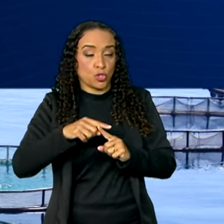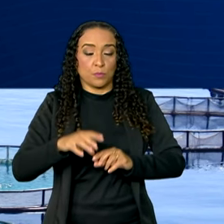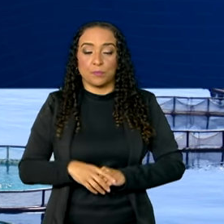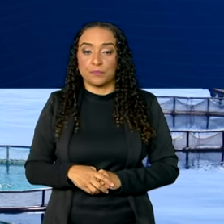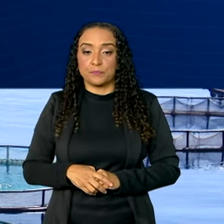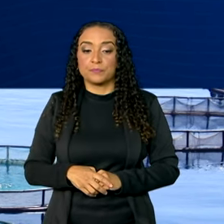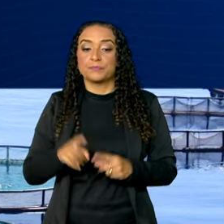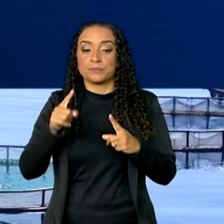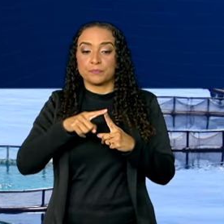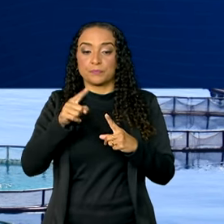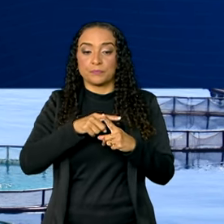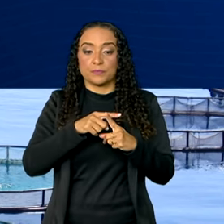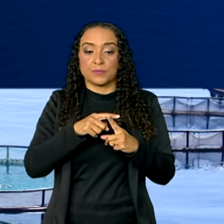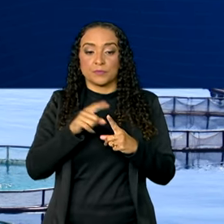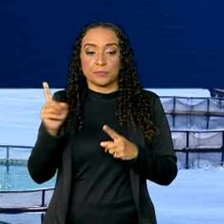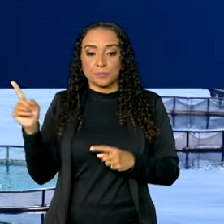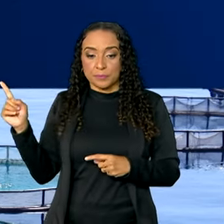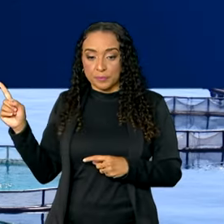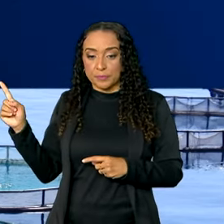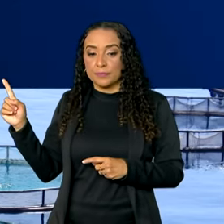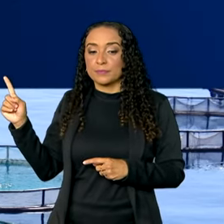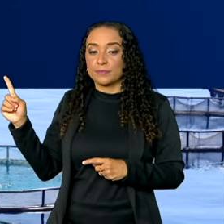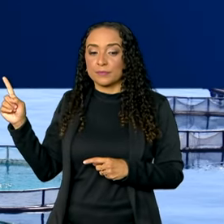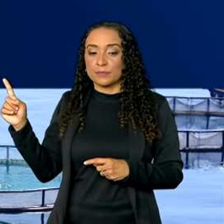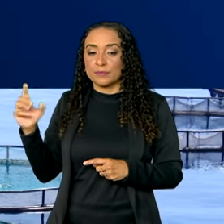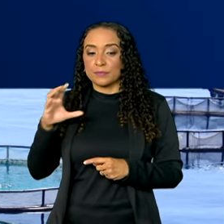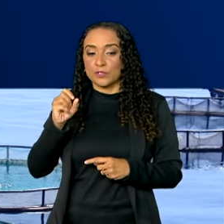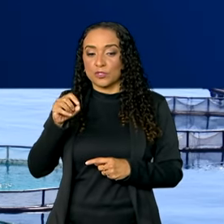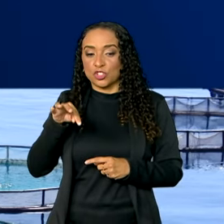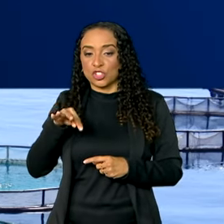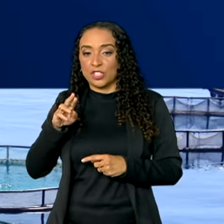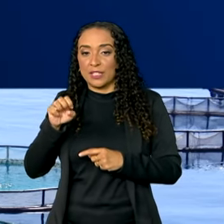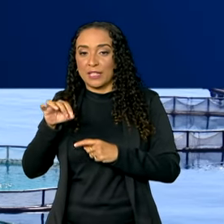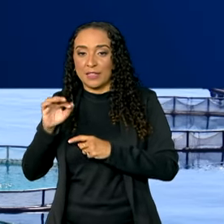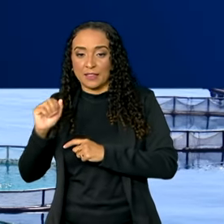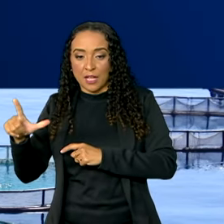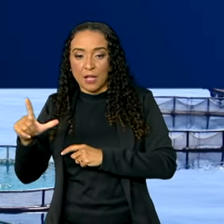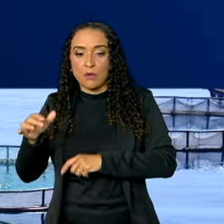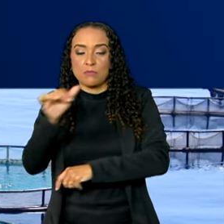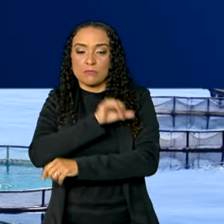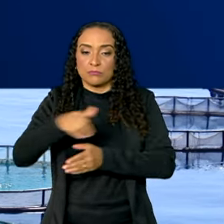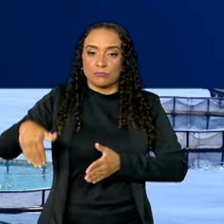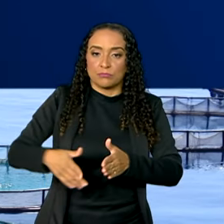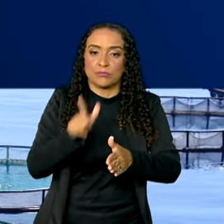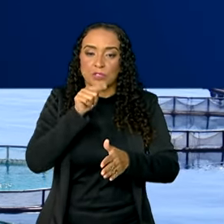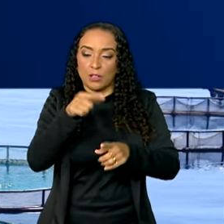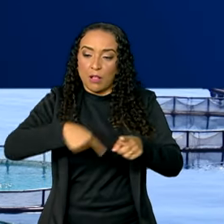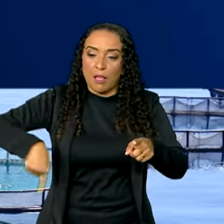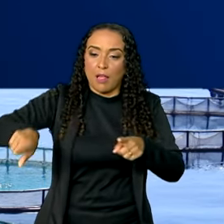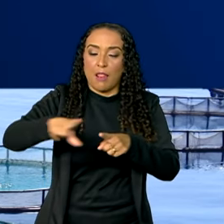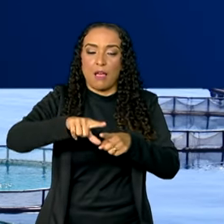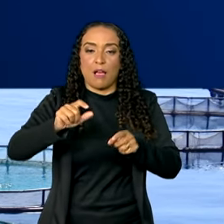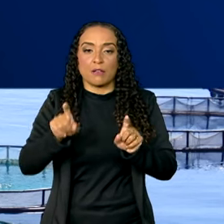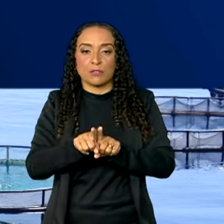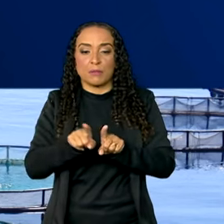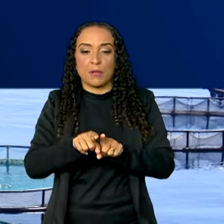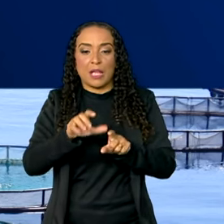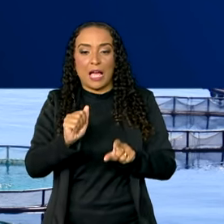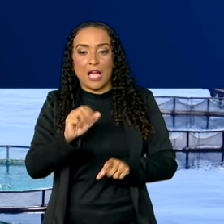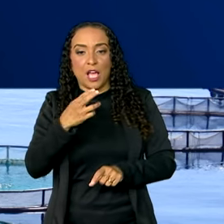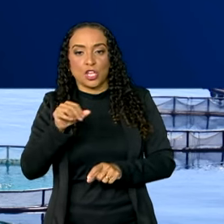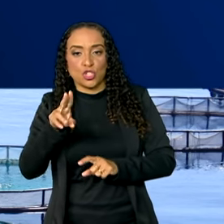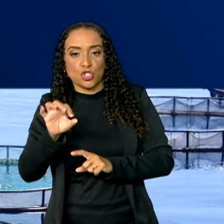A continental, que abrange corpos hídricos federais como rios, lagos, lagoas, açudes